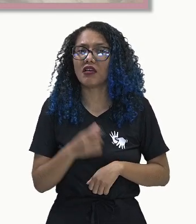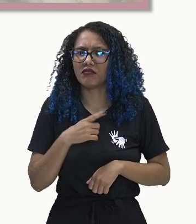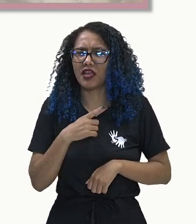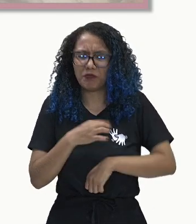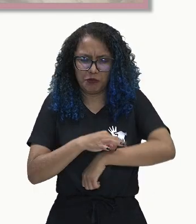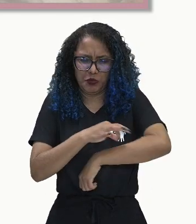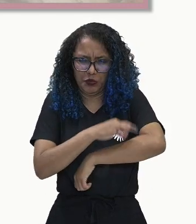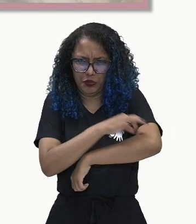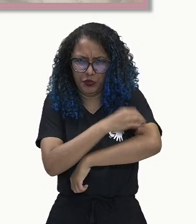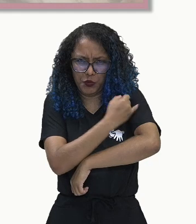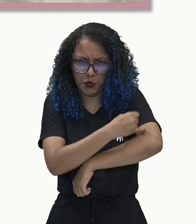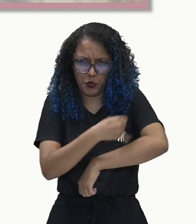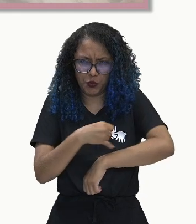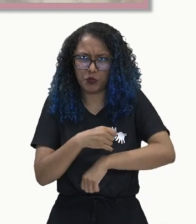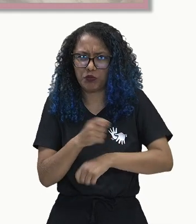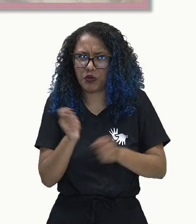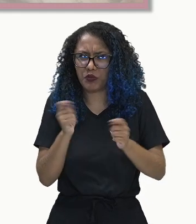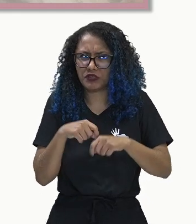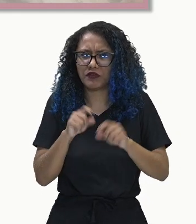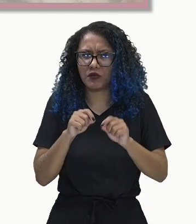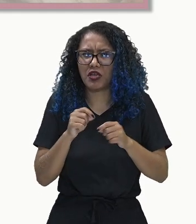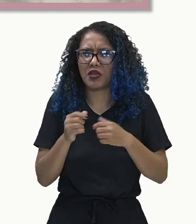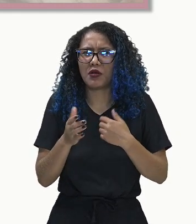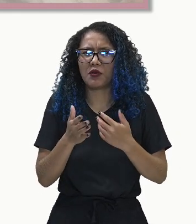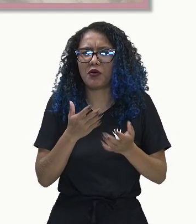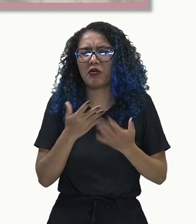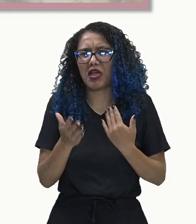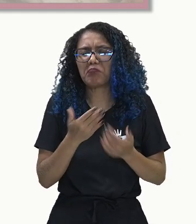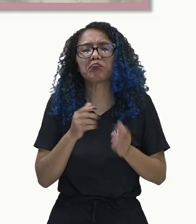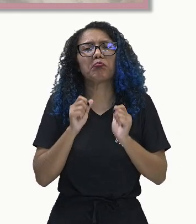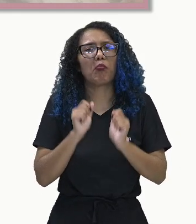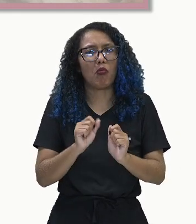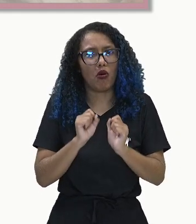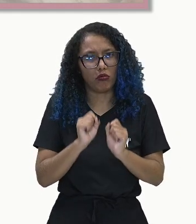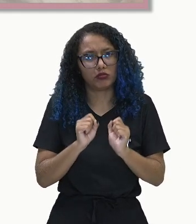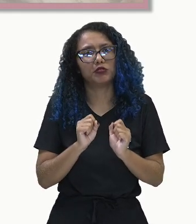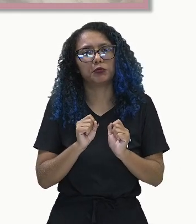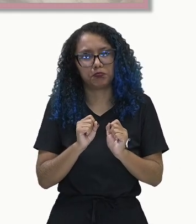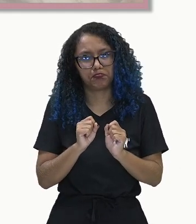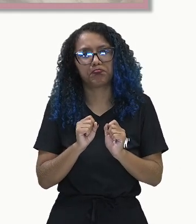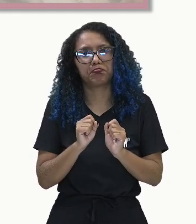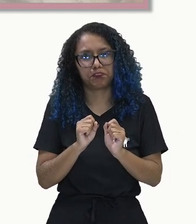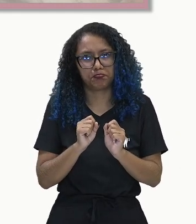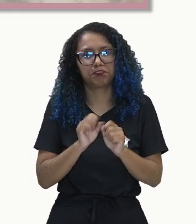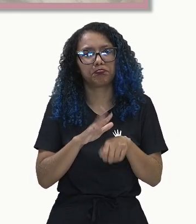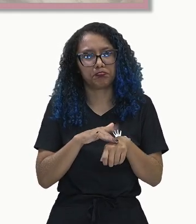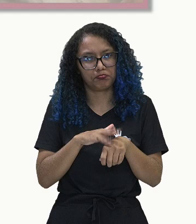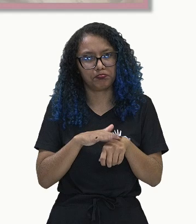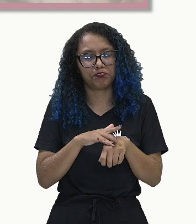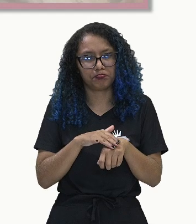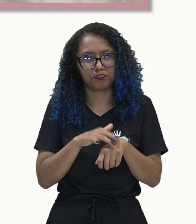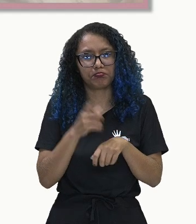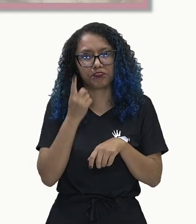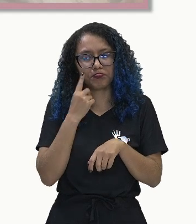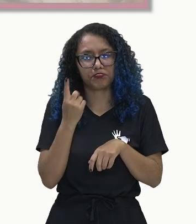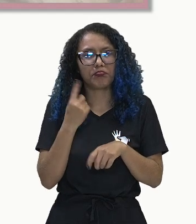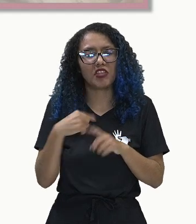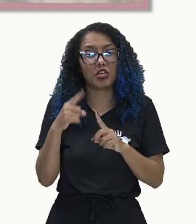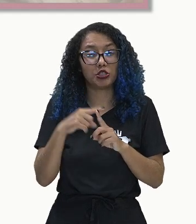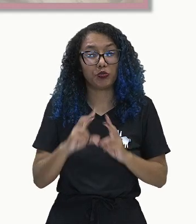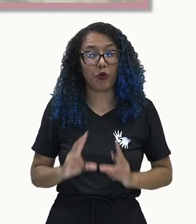Pode se desenvolver em qualquer um deles. E esse linfoma, que é um tipo de câncer,